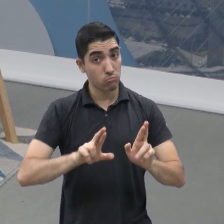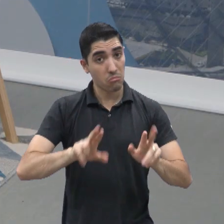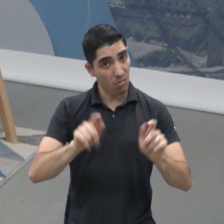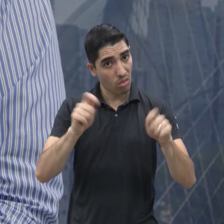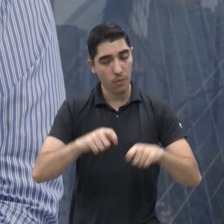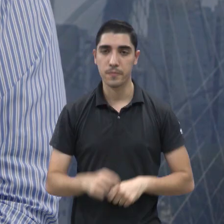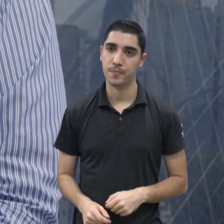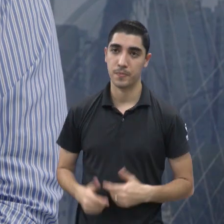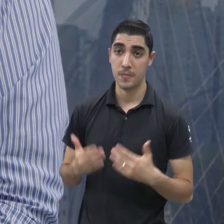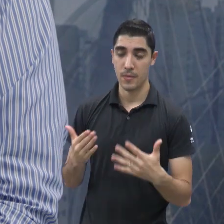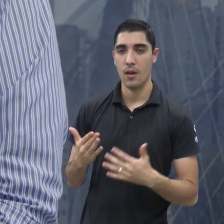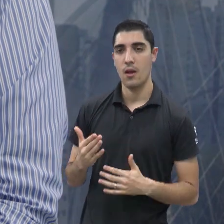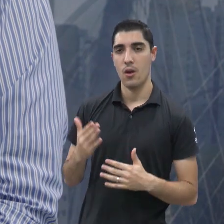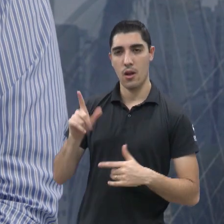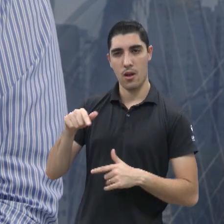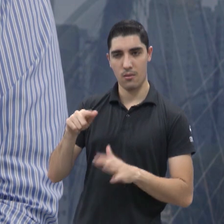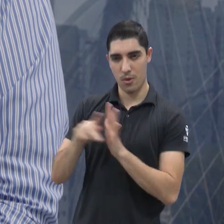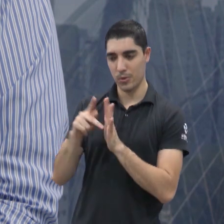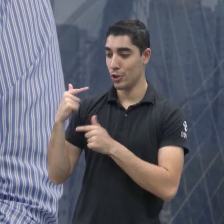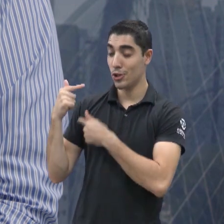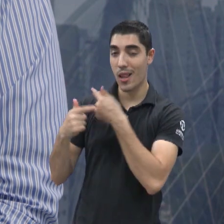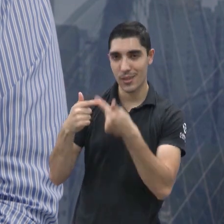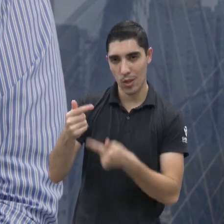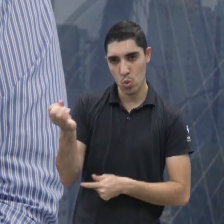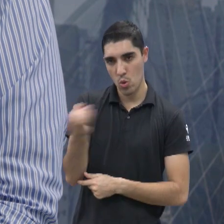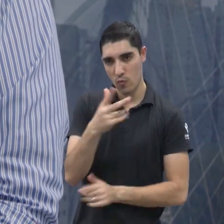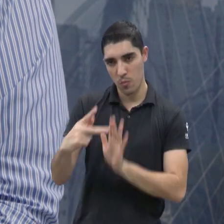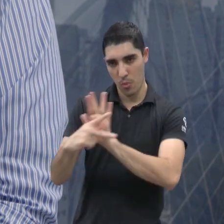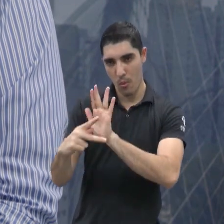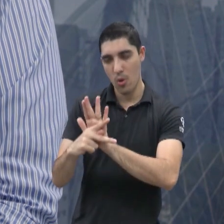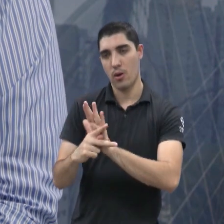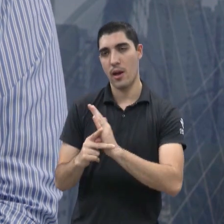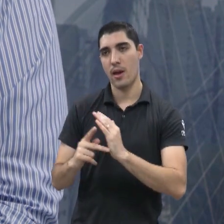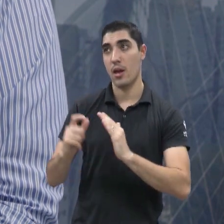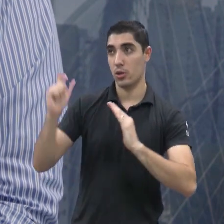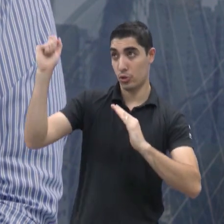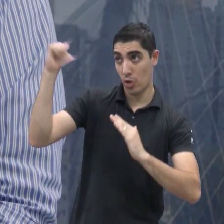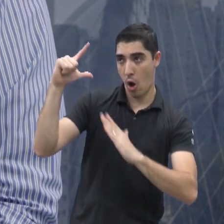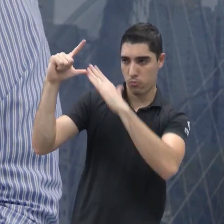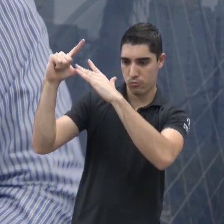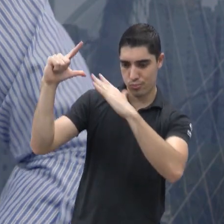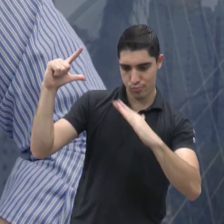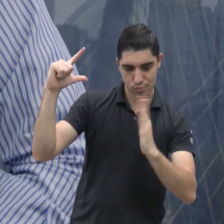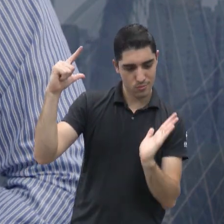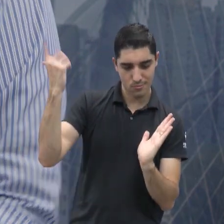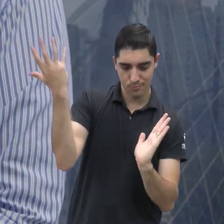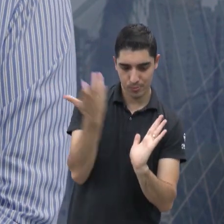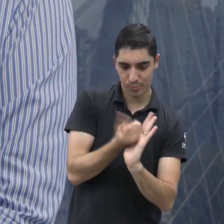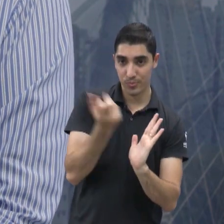quando a gente fala da geração solar, obviamente, ela é, ela gera economia e que quem tem a